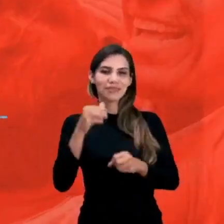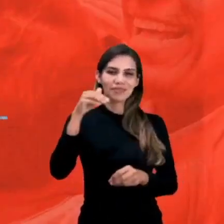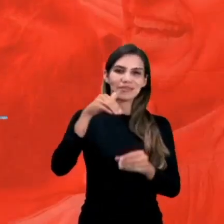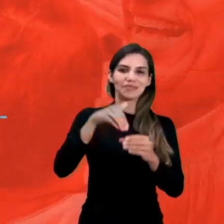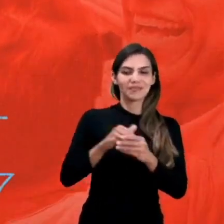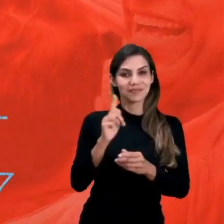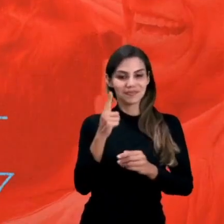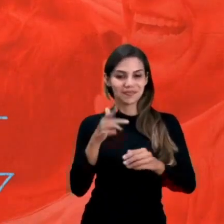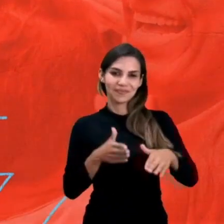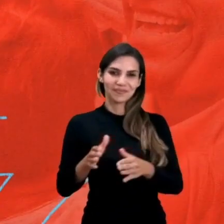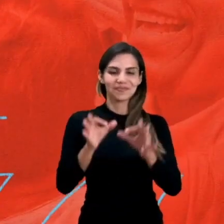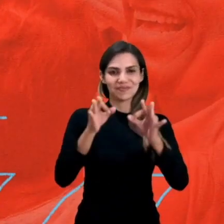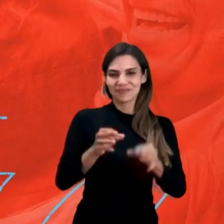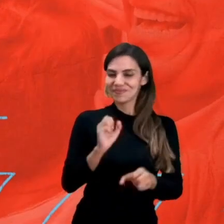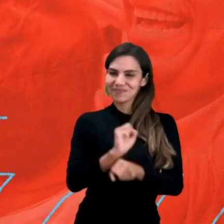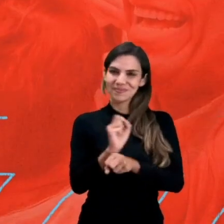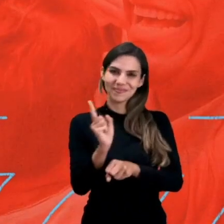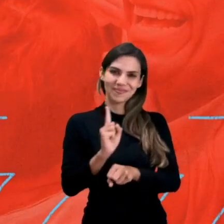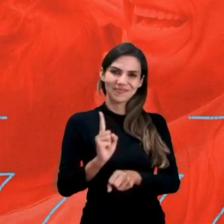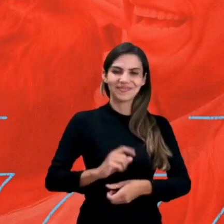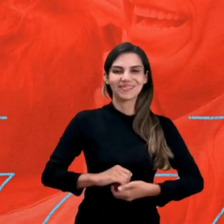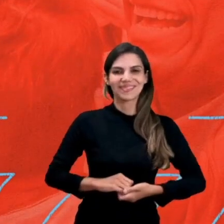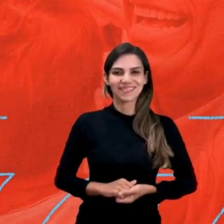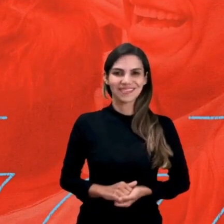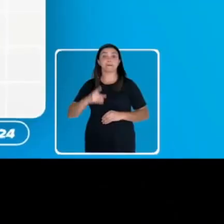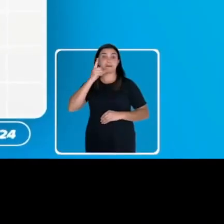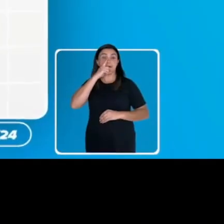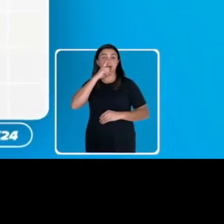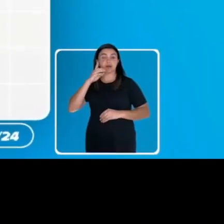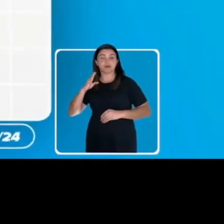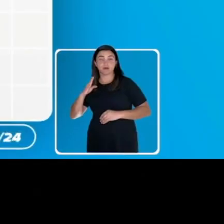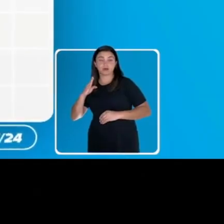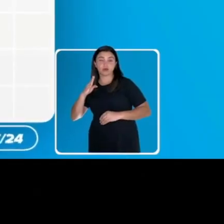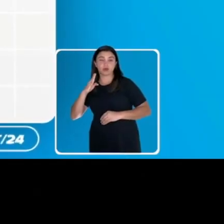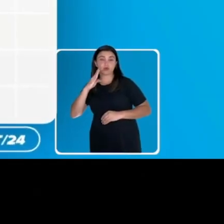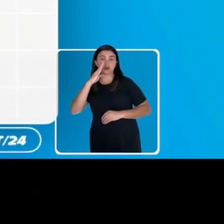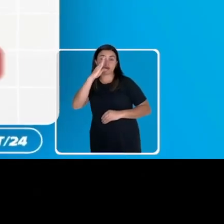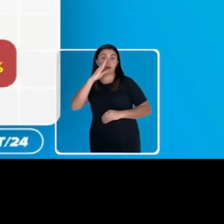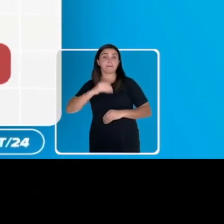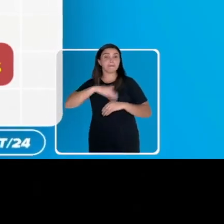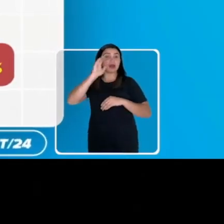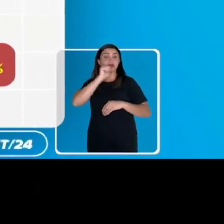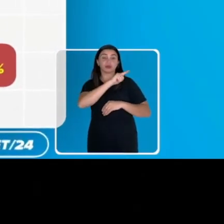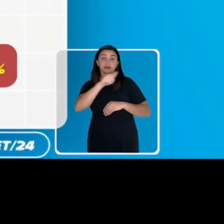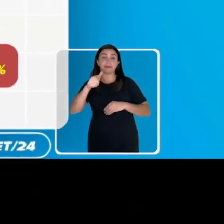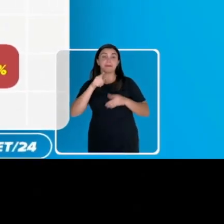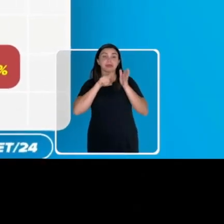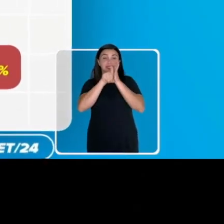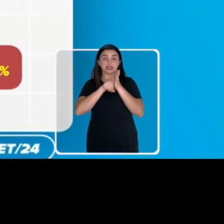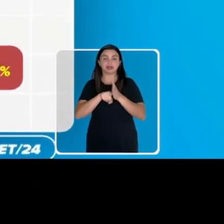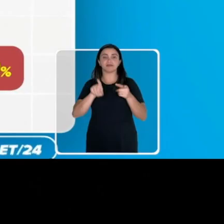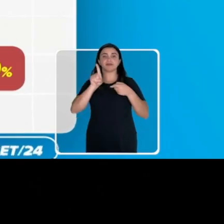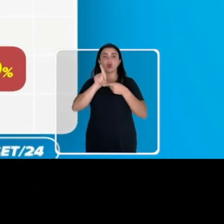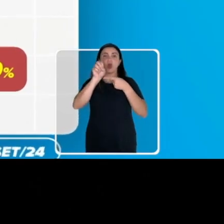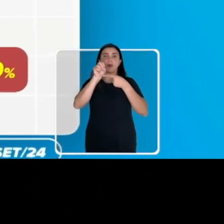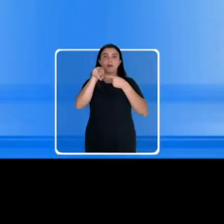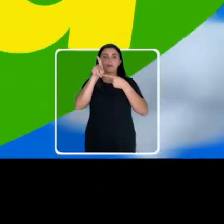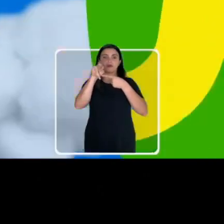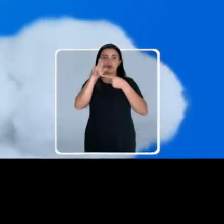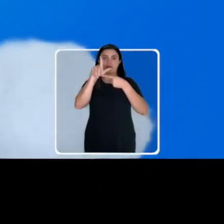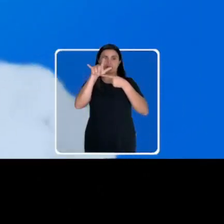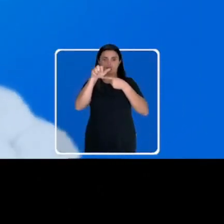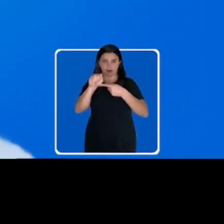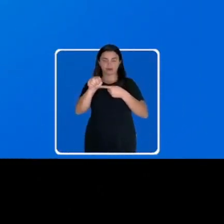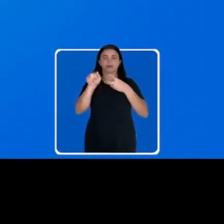votar Goiânia no caminho certo e não pode parar. Mabel dispara e está na frente em todas as pesquisas.